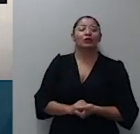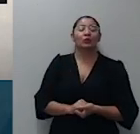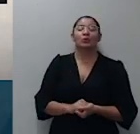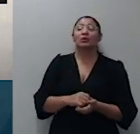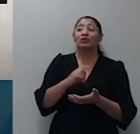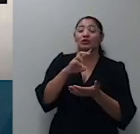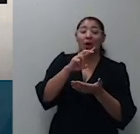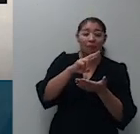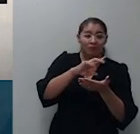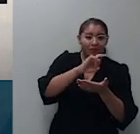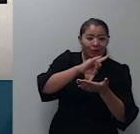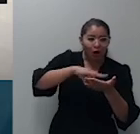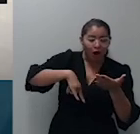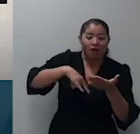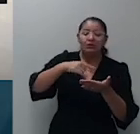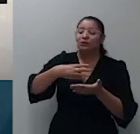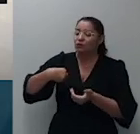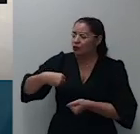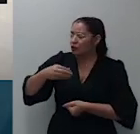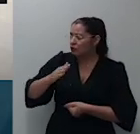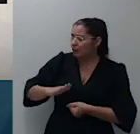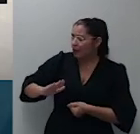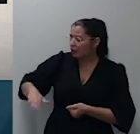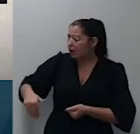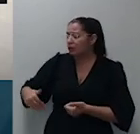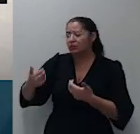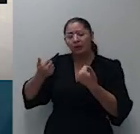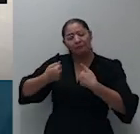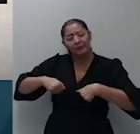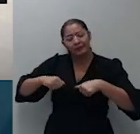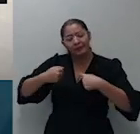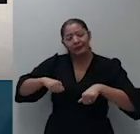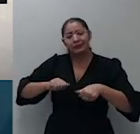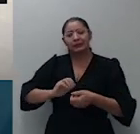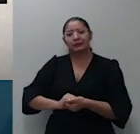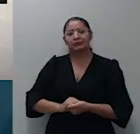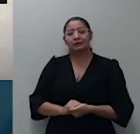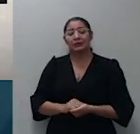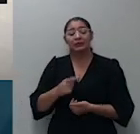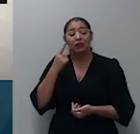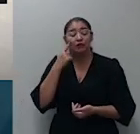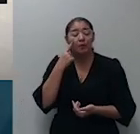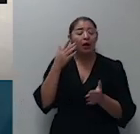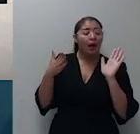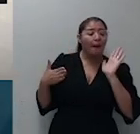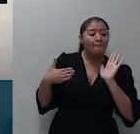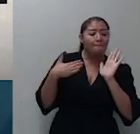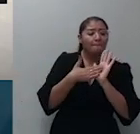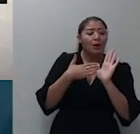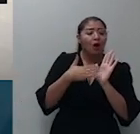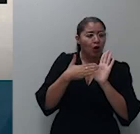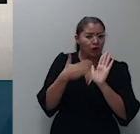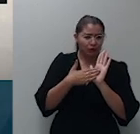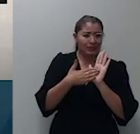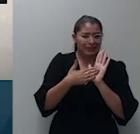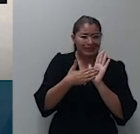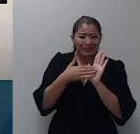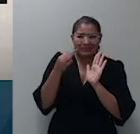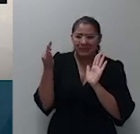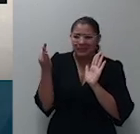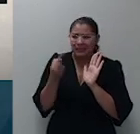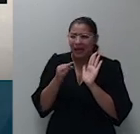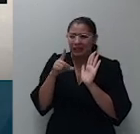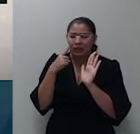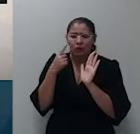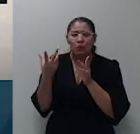menores bem ainda se havia no caso concreto prova pré-constituída da efetiva abusividade na cobrança dos